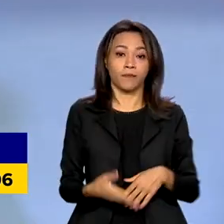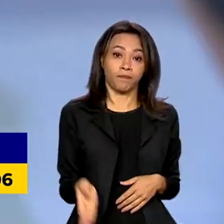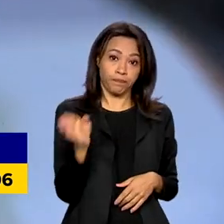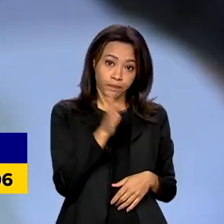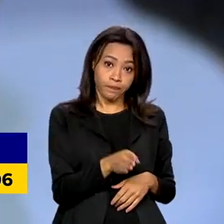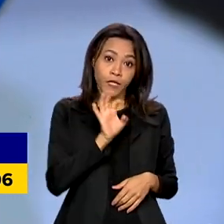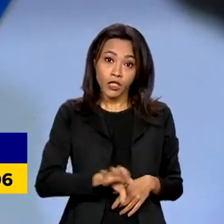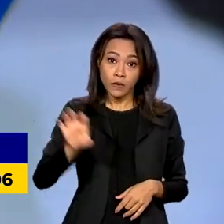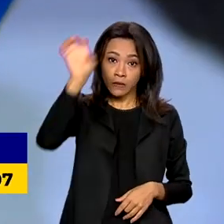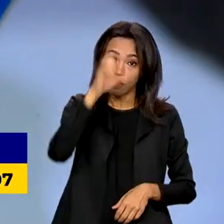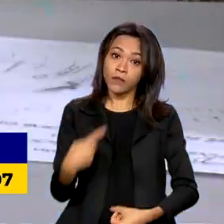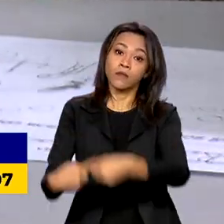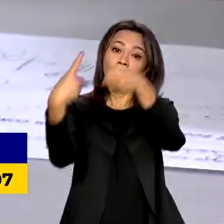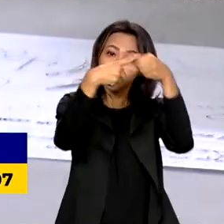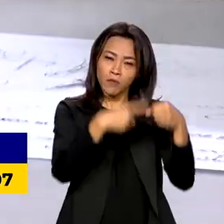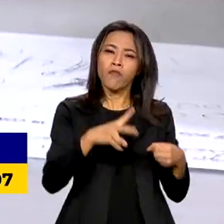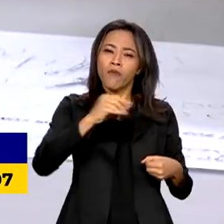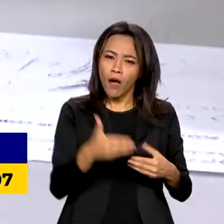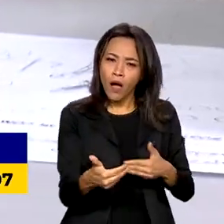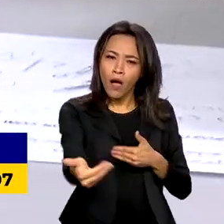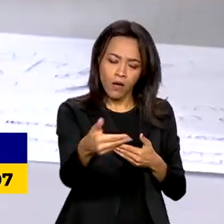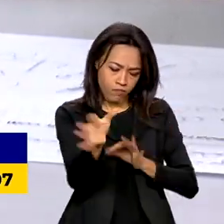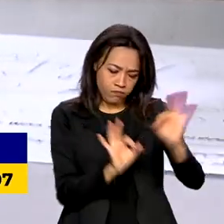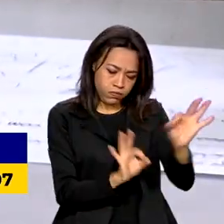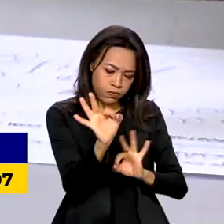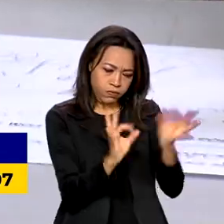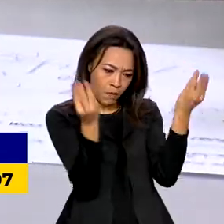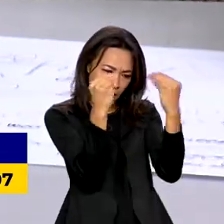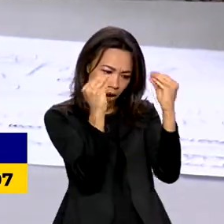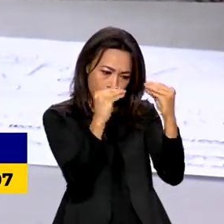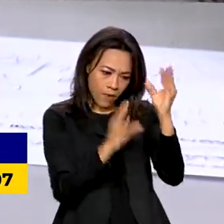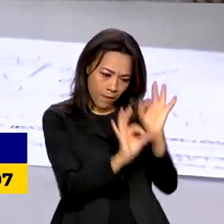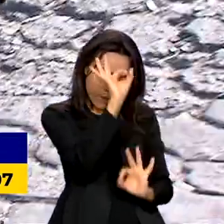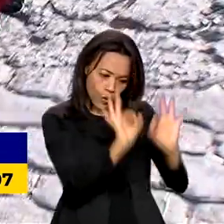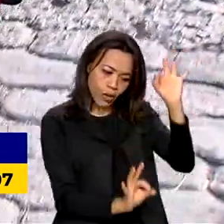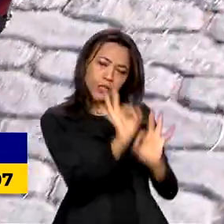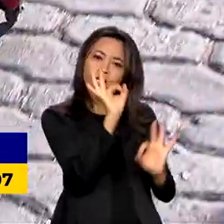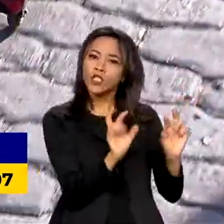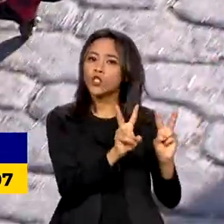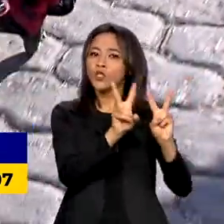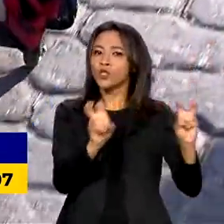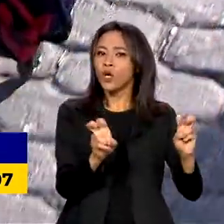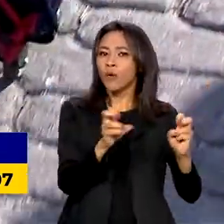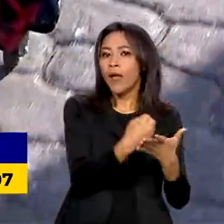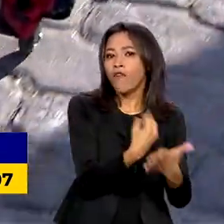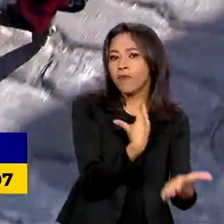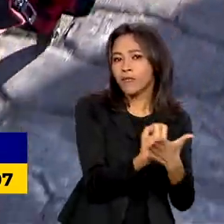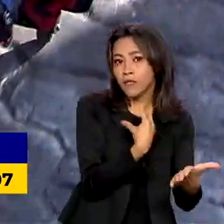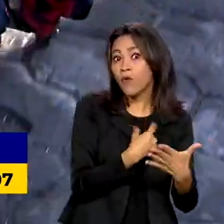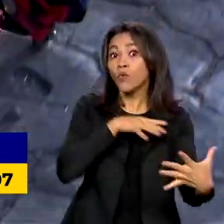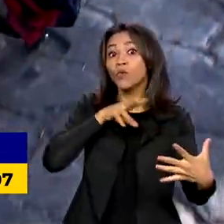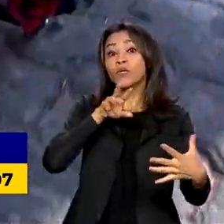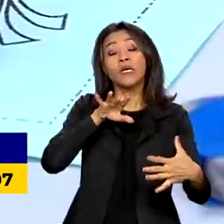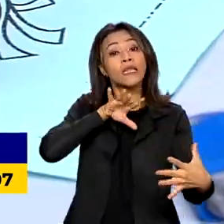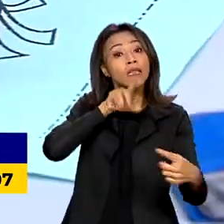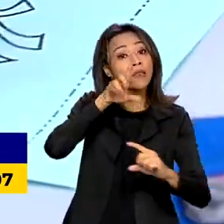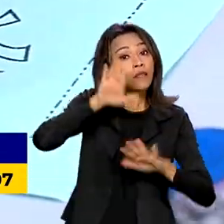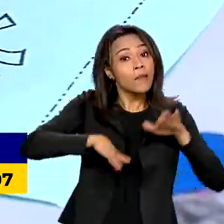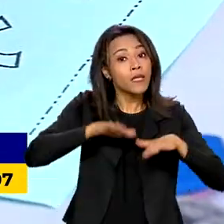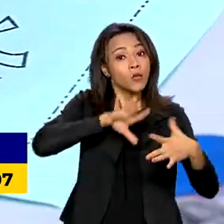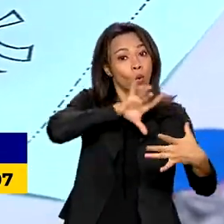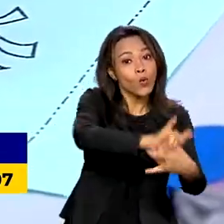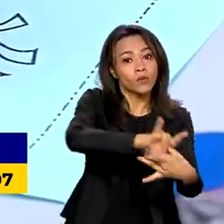municípios vão poder elaborar suas políticas de alfabetização de acordo com a sua realidade, tudo